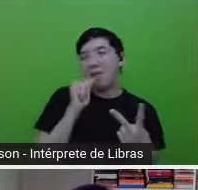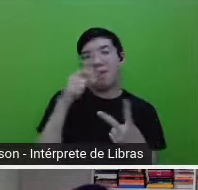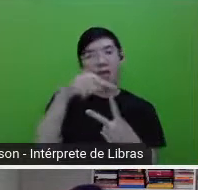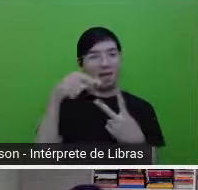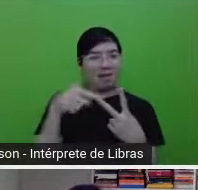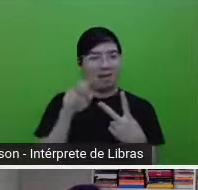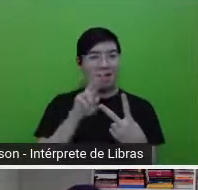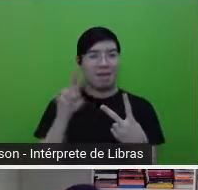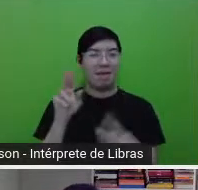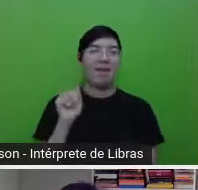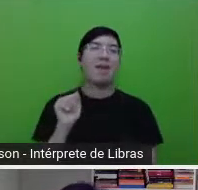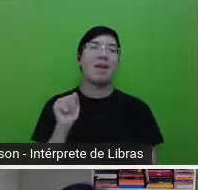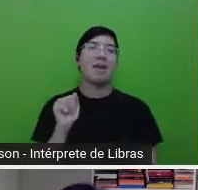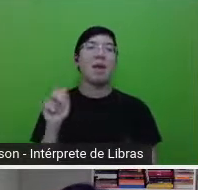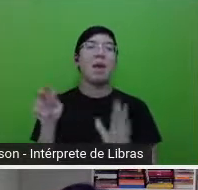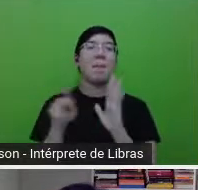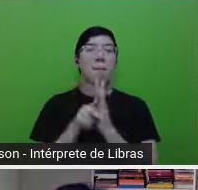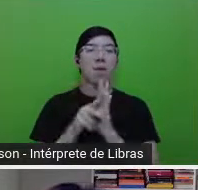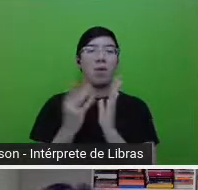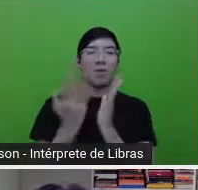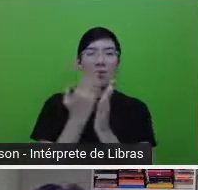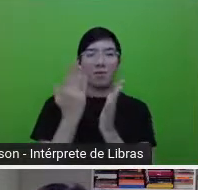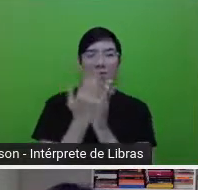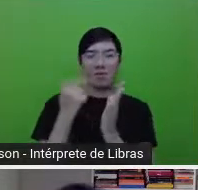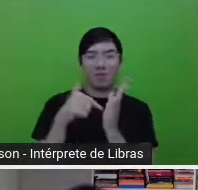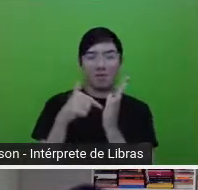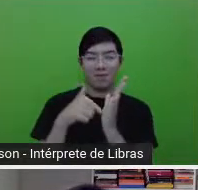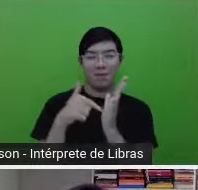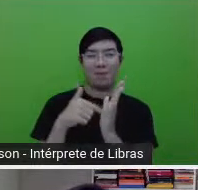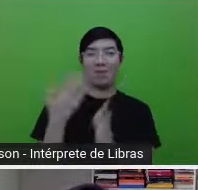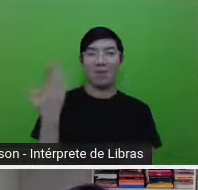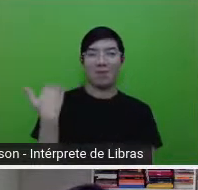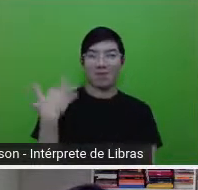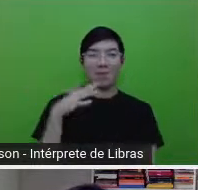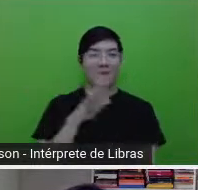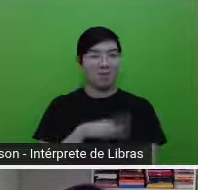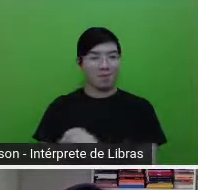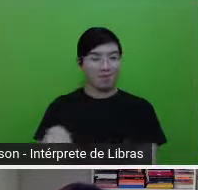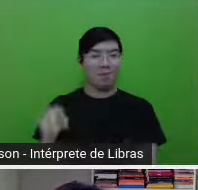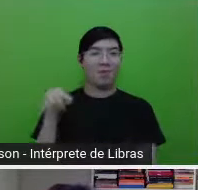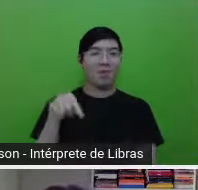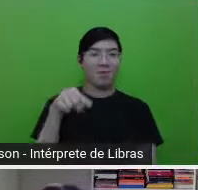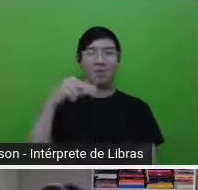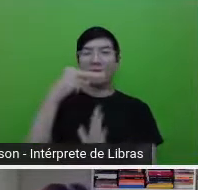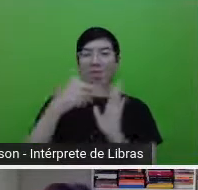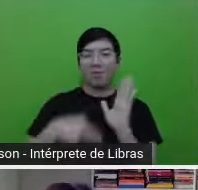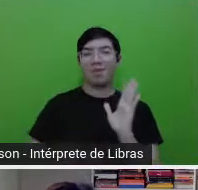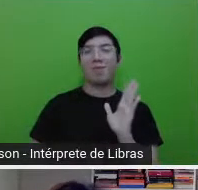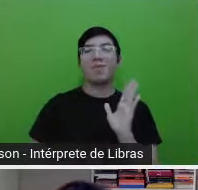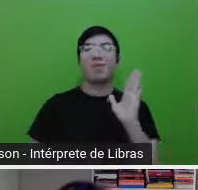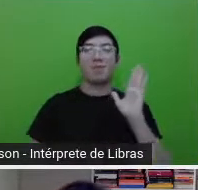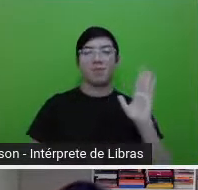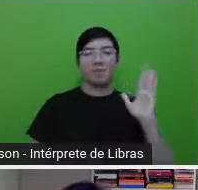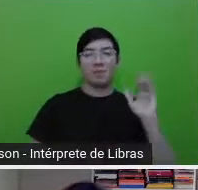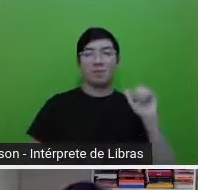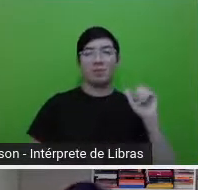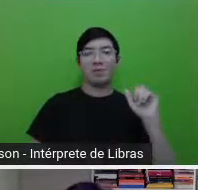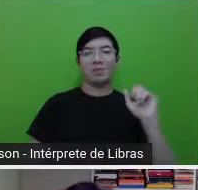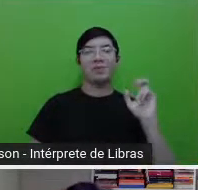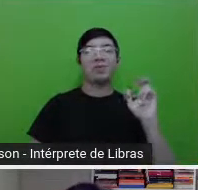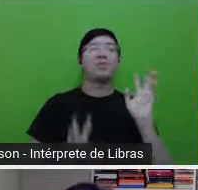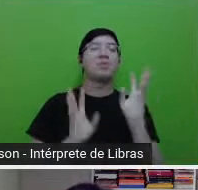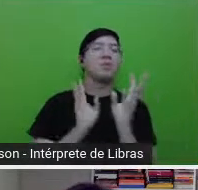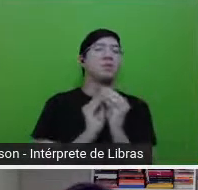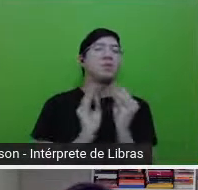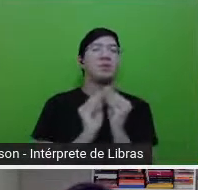Alcott, que eu li quando era criança, eu li uma versão resumida dele, eu sou